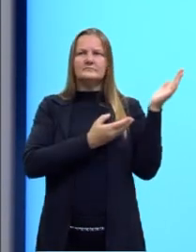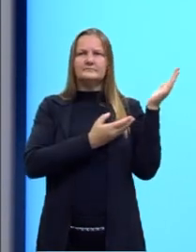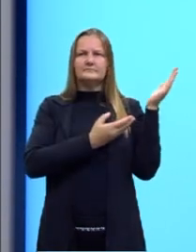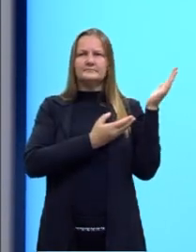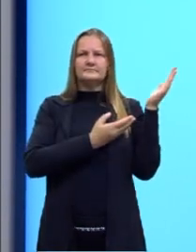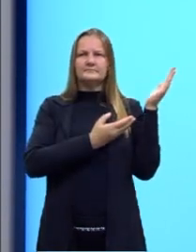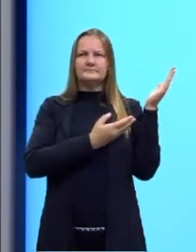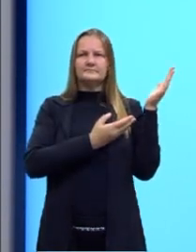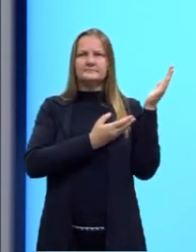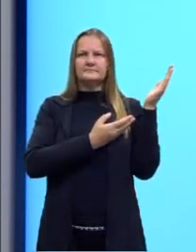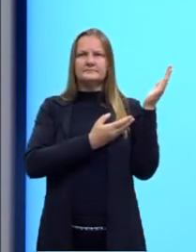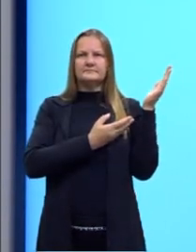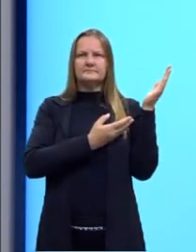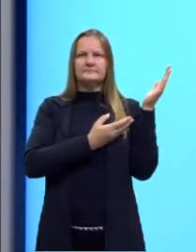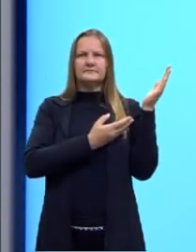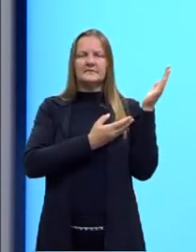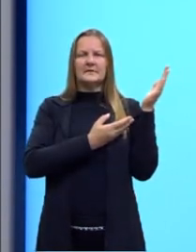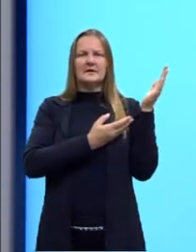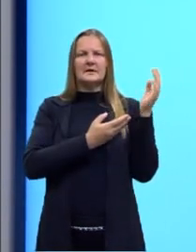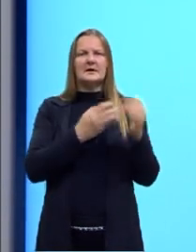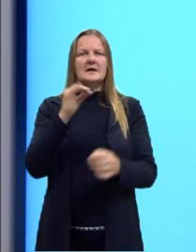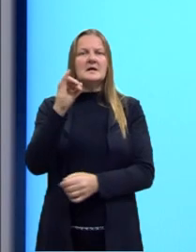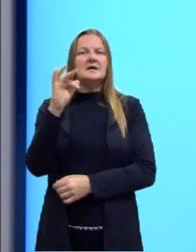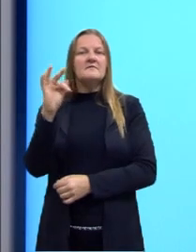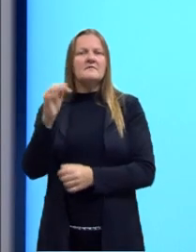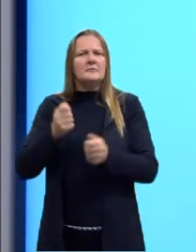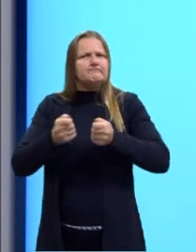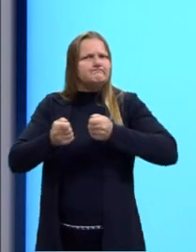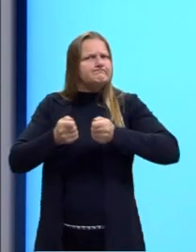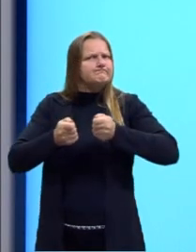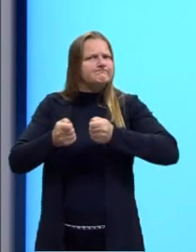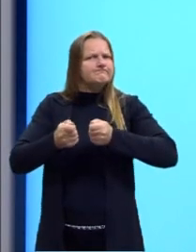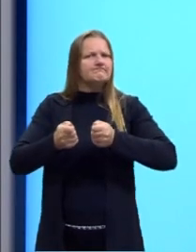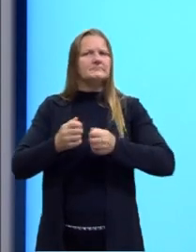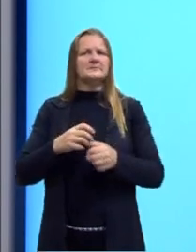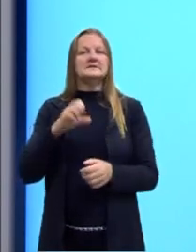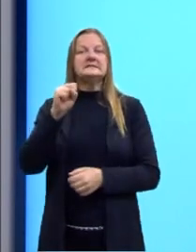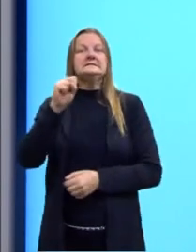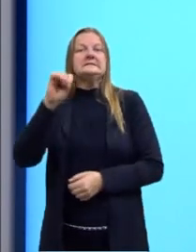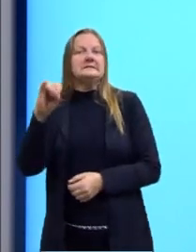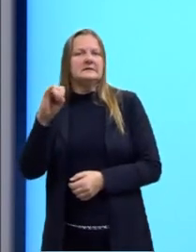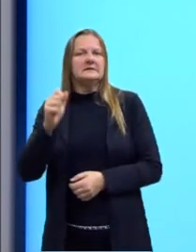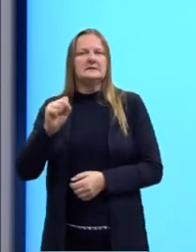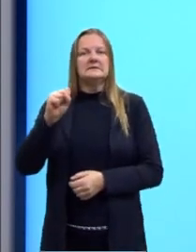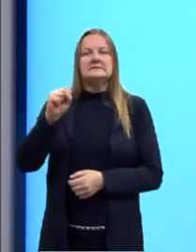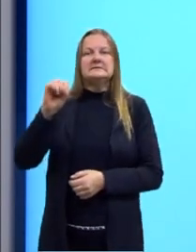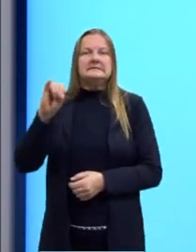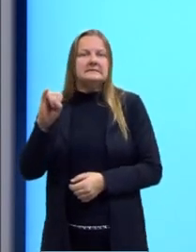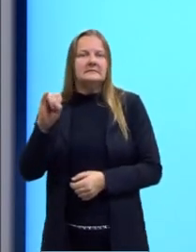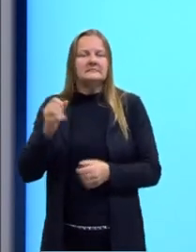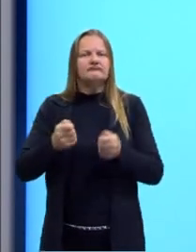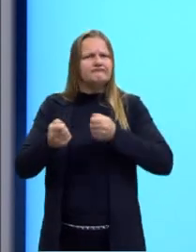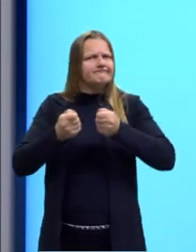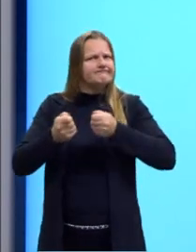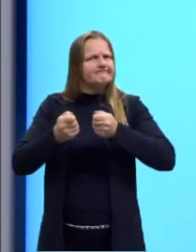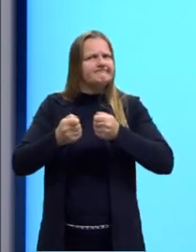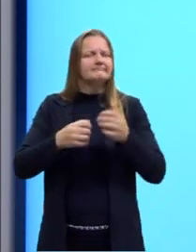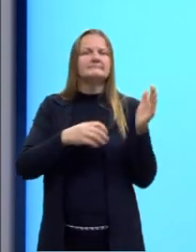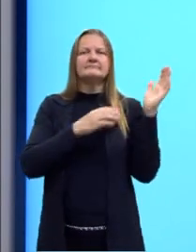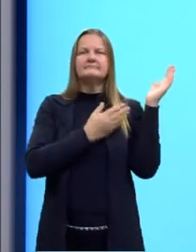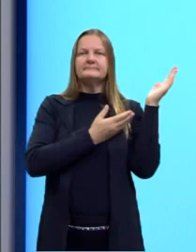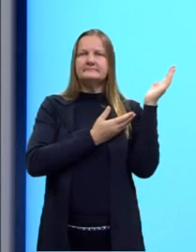podem ver que tudo é condição, ó. If children, if, if, if, if, estão vendo? If, aqui já mostra que estabelece uma condição,